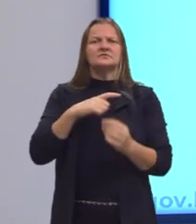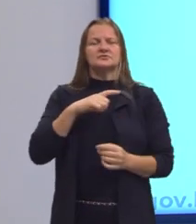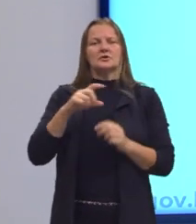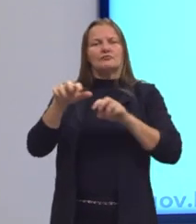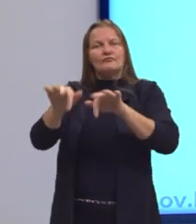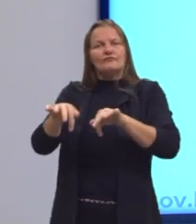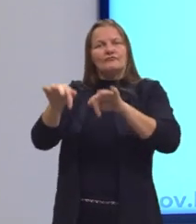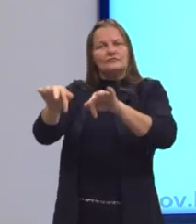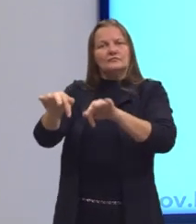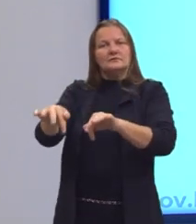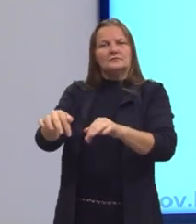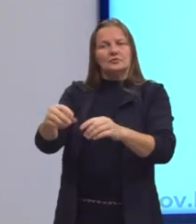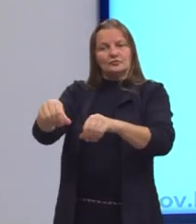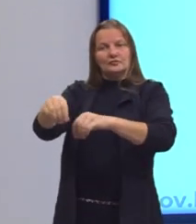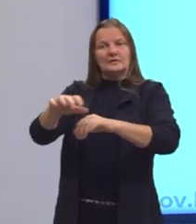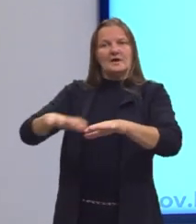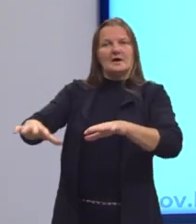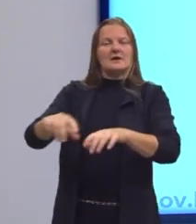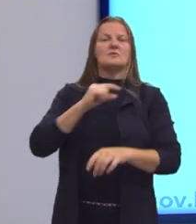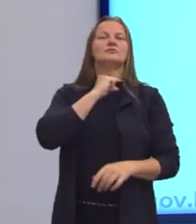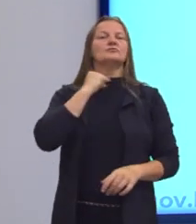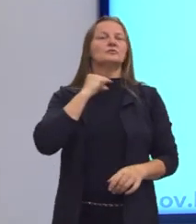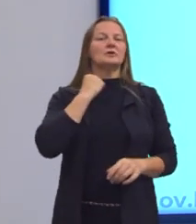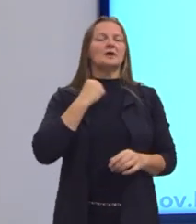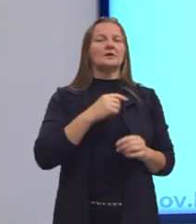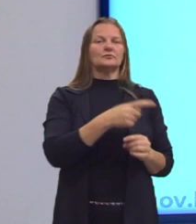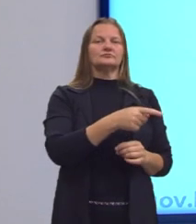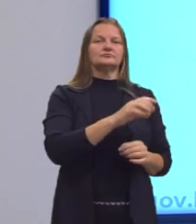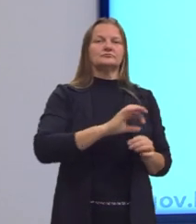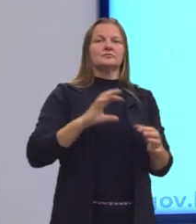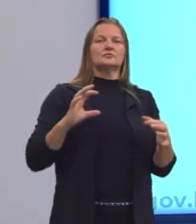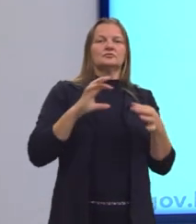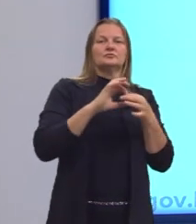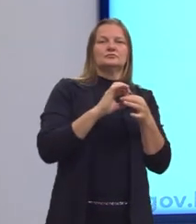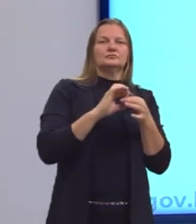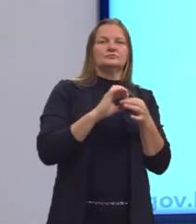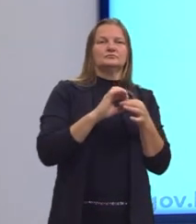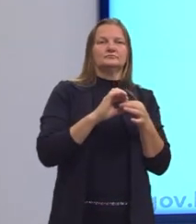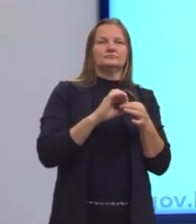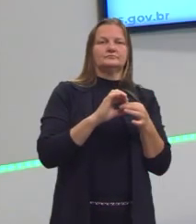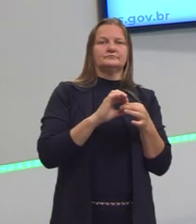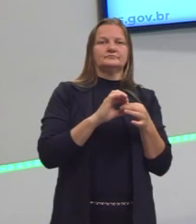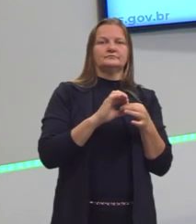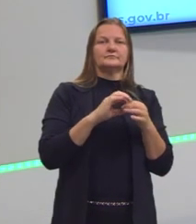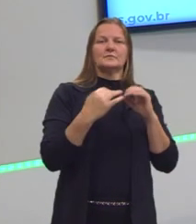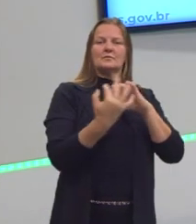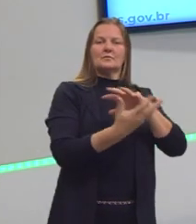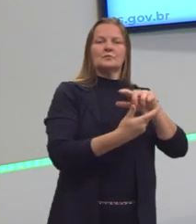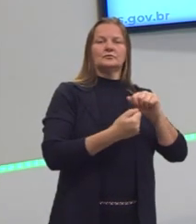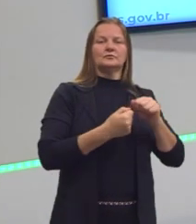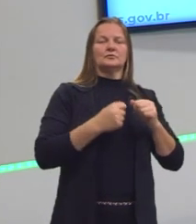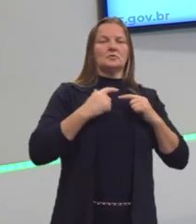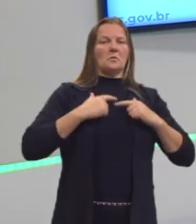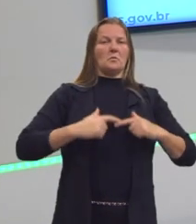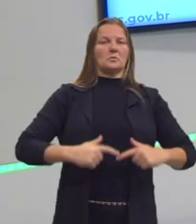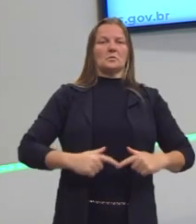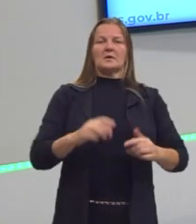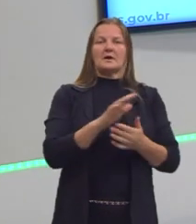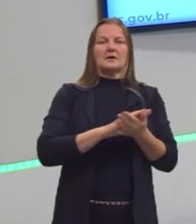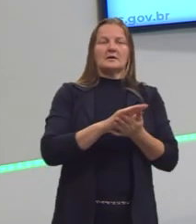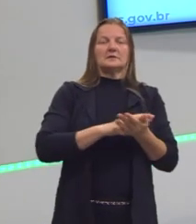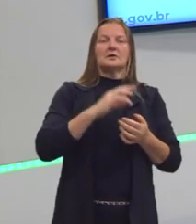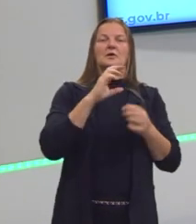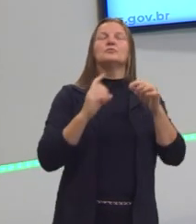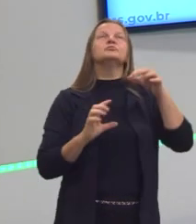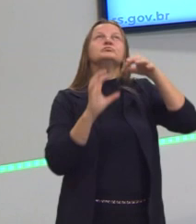terra e o clero que fazia essa religação do mundo laico com o sagrado, né? Isso é